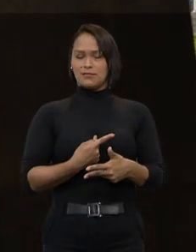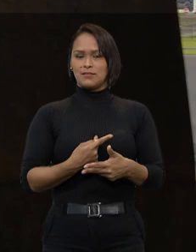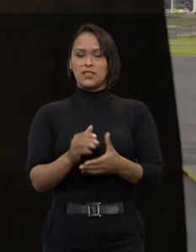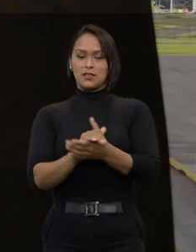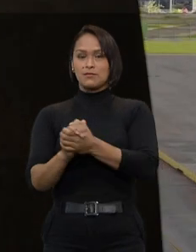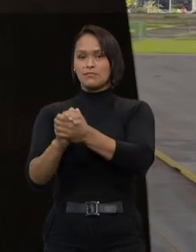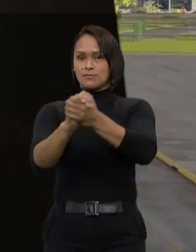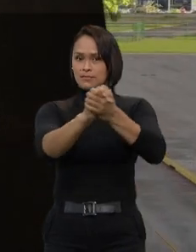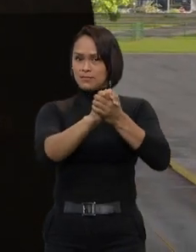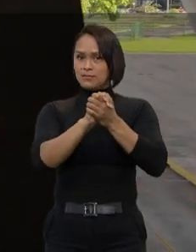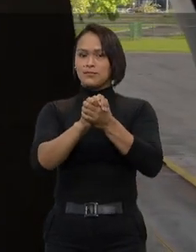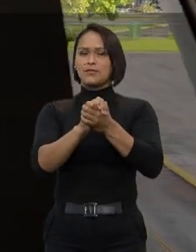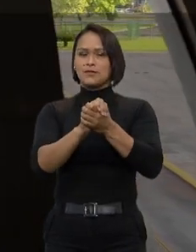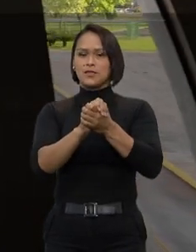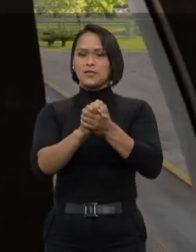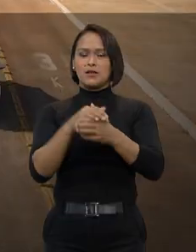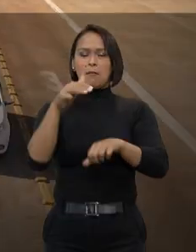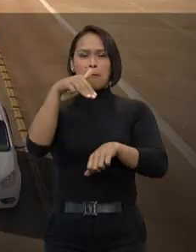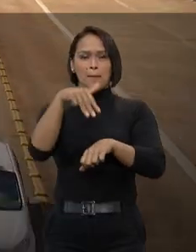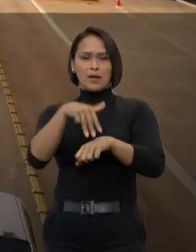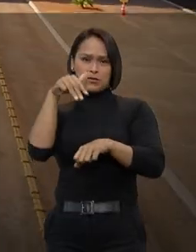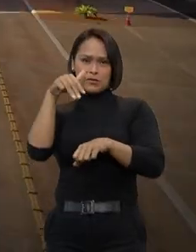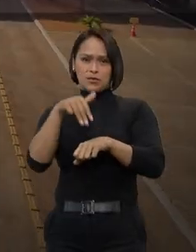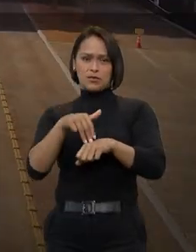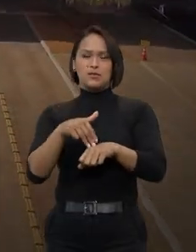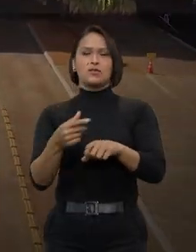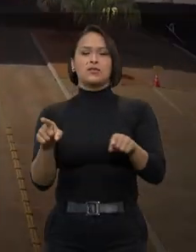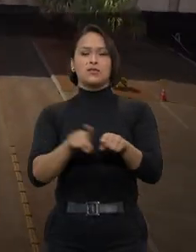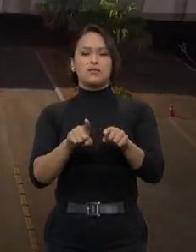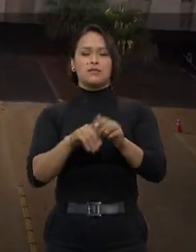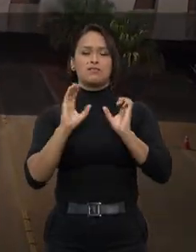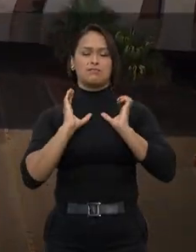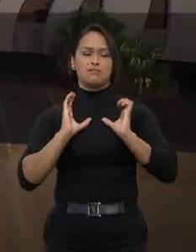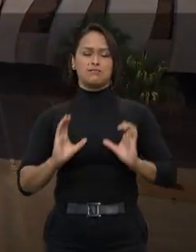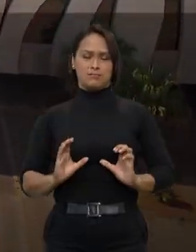dadas, magistratura e cidadania.